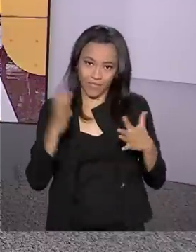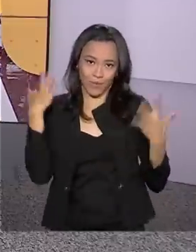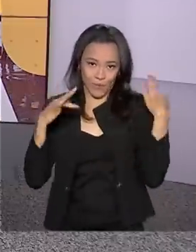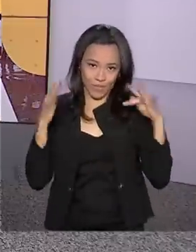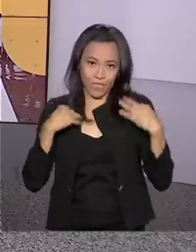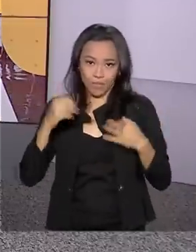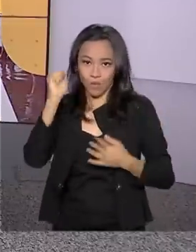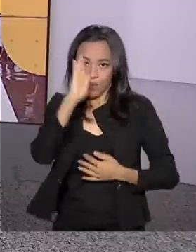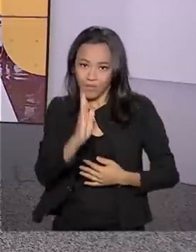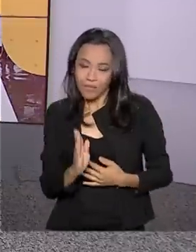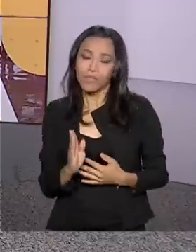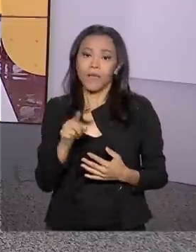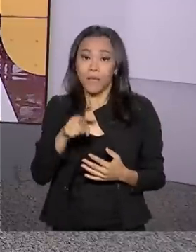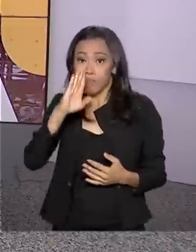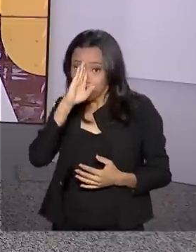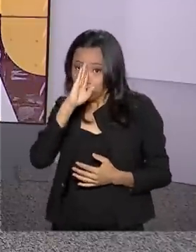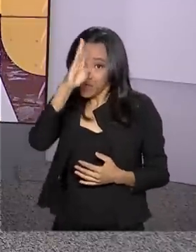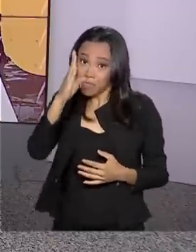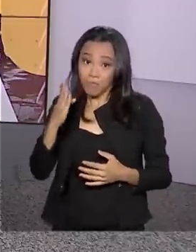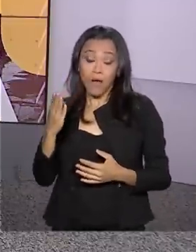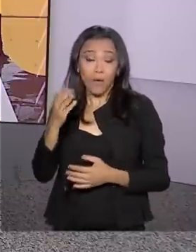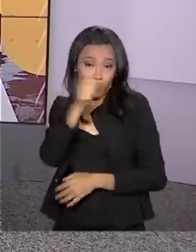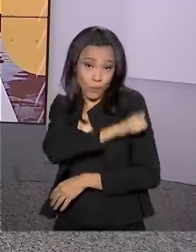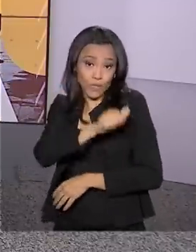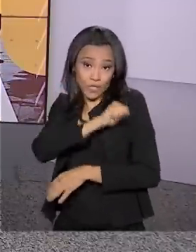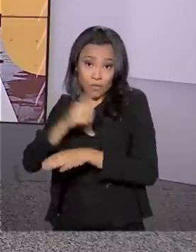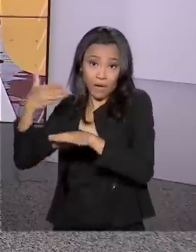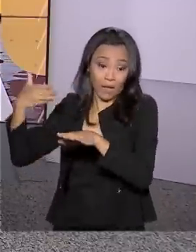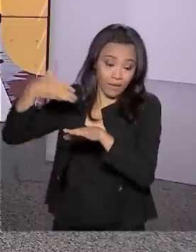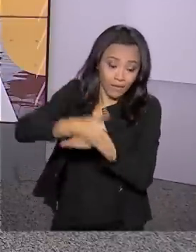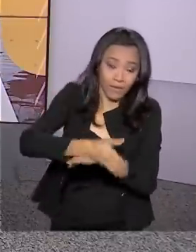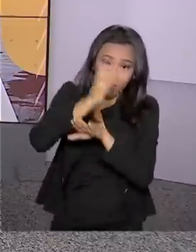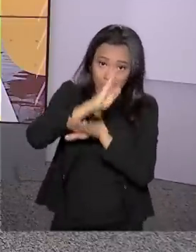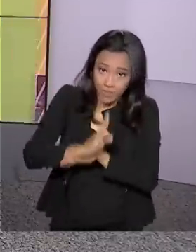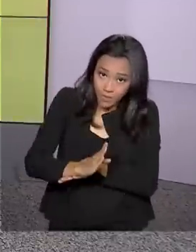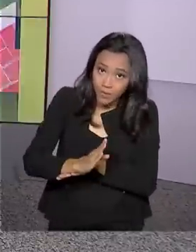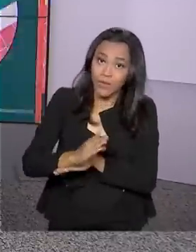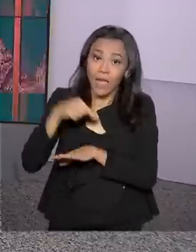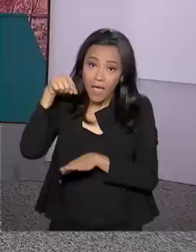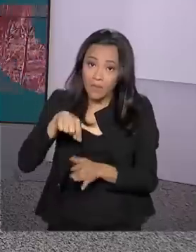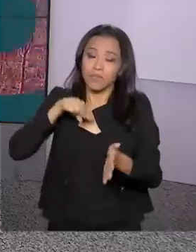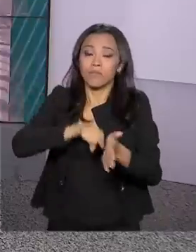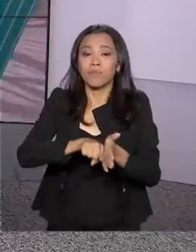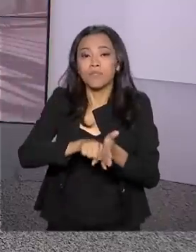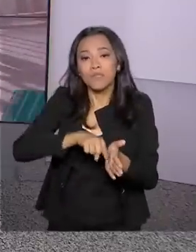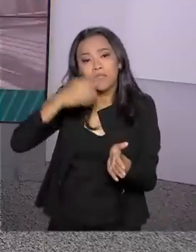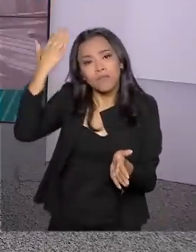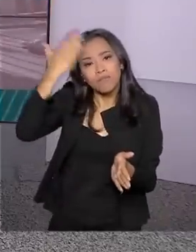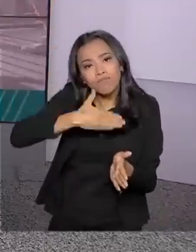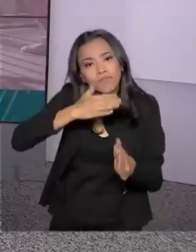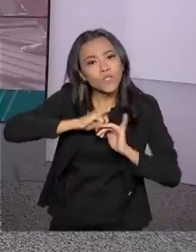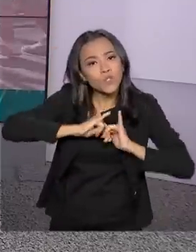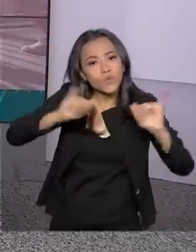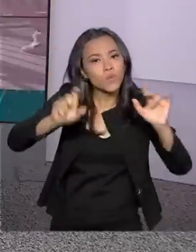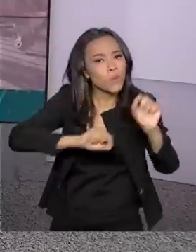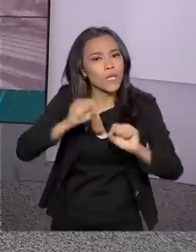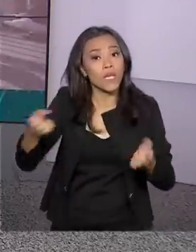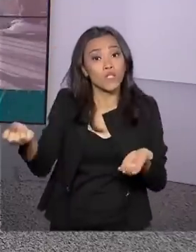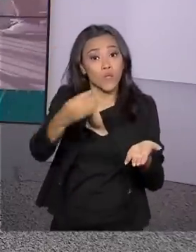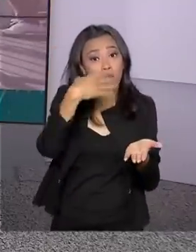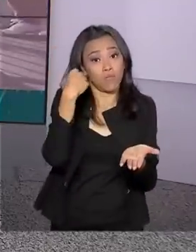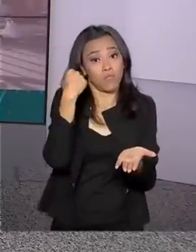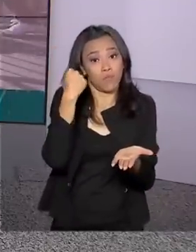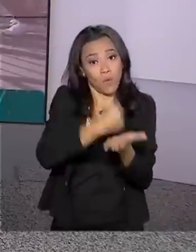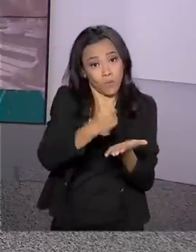de Janeiro, principal porta de entrada de turistas estrangeiros no Brasil, a pesquisa mostra que as novas contratações